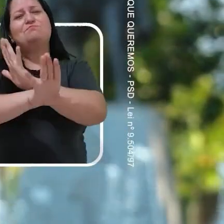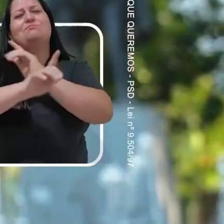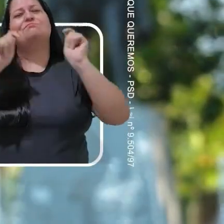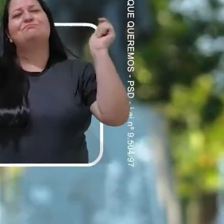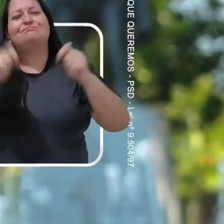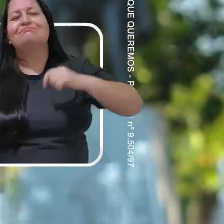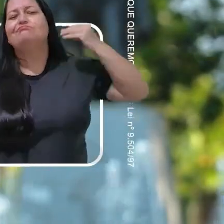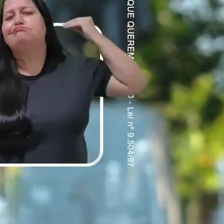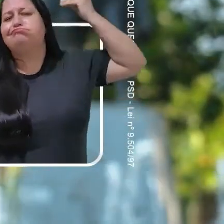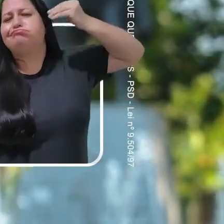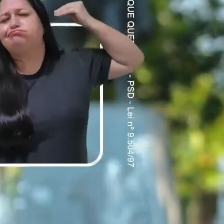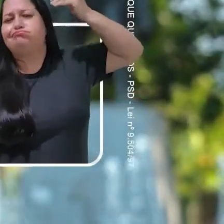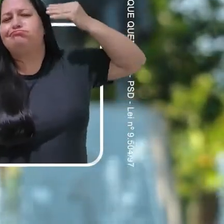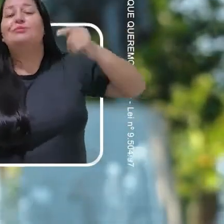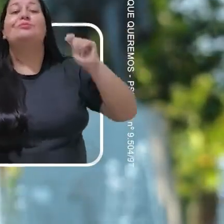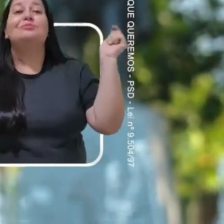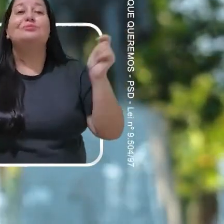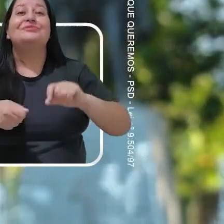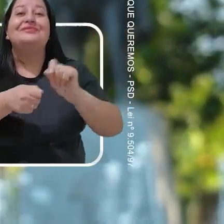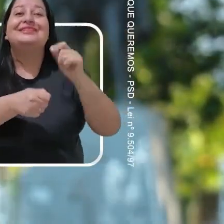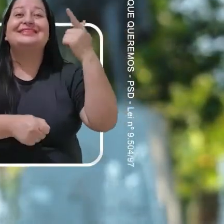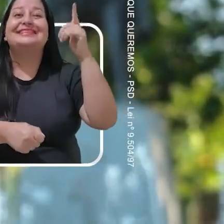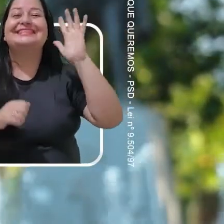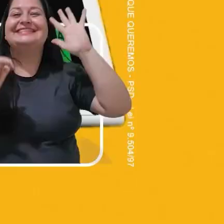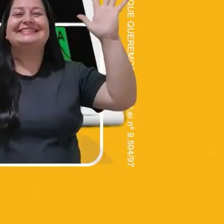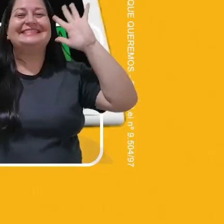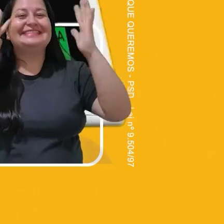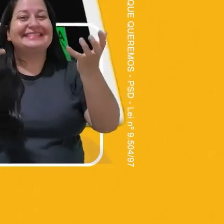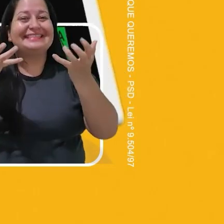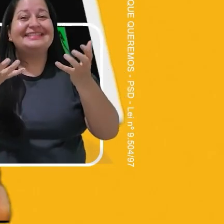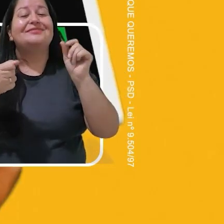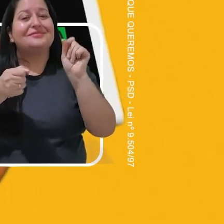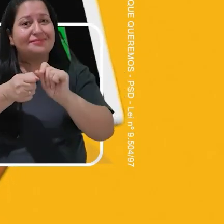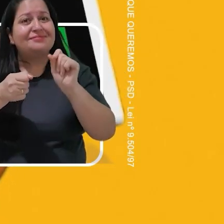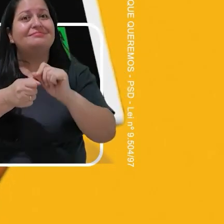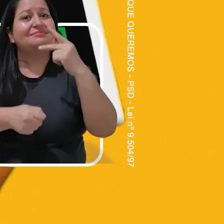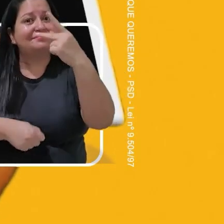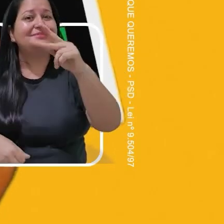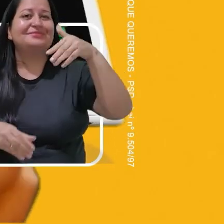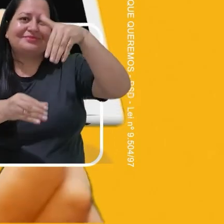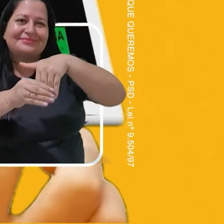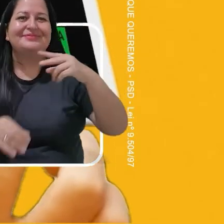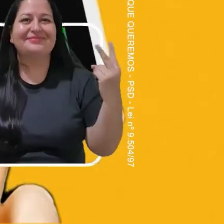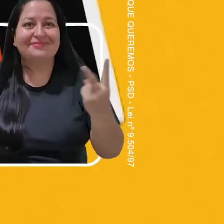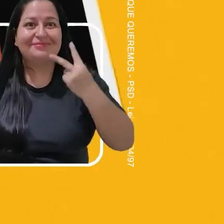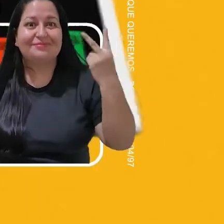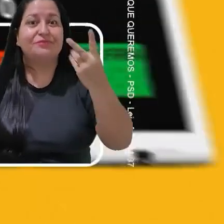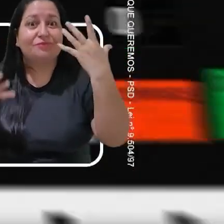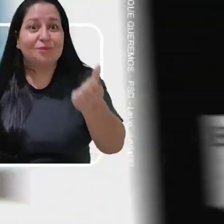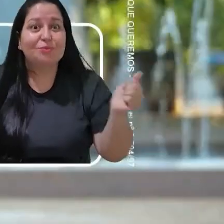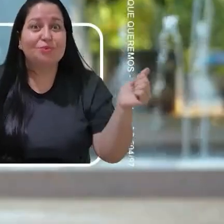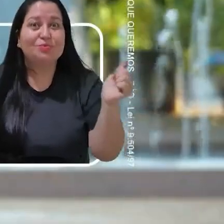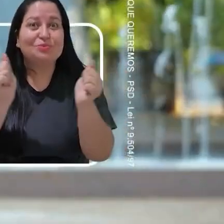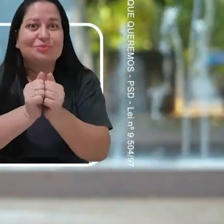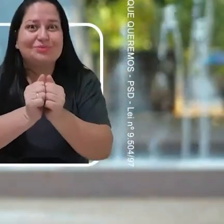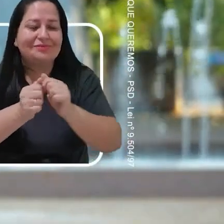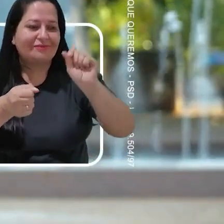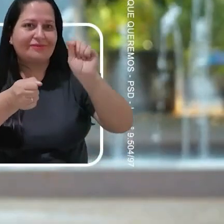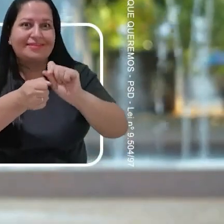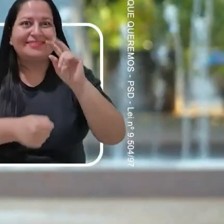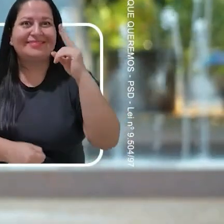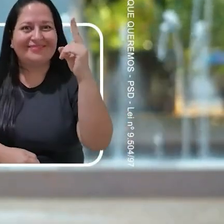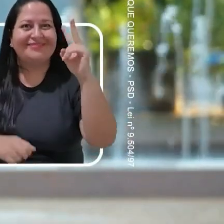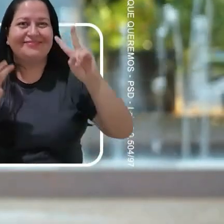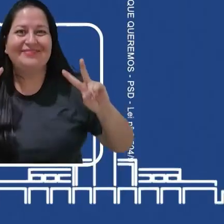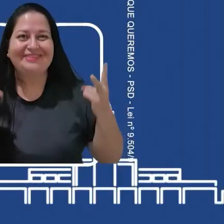tenho experiência para fazer a Goiânia que queremos. Faça o seu voto valer. Vamos juntos fazer o